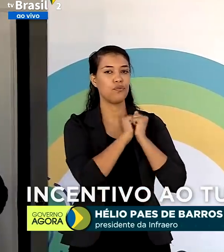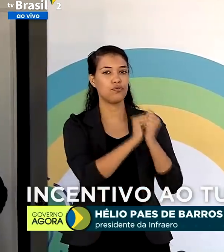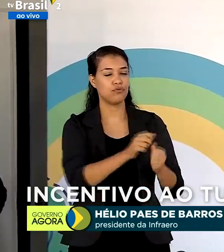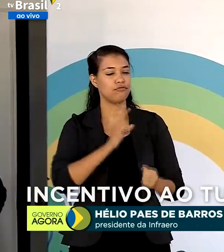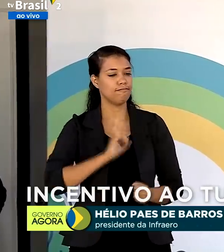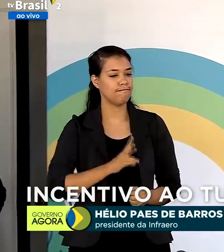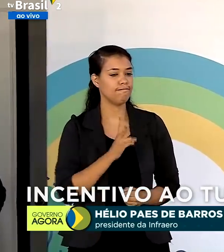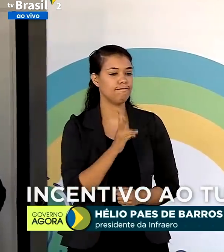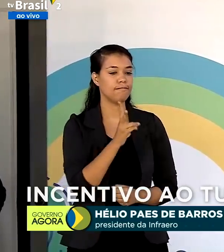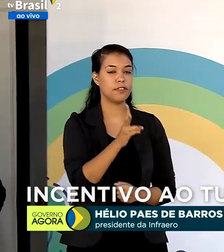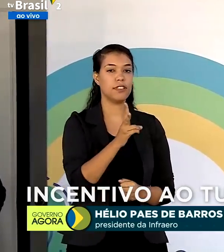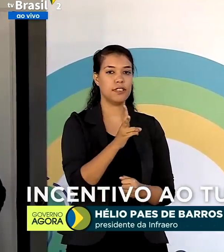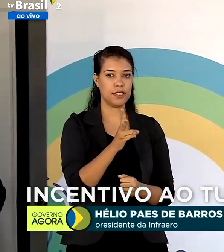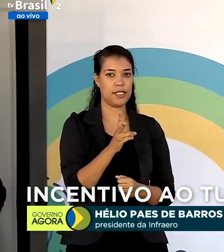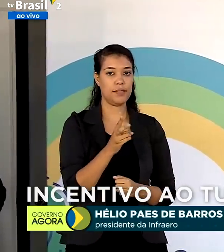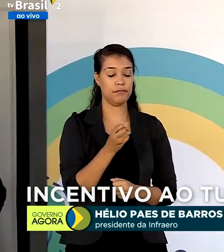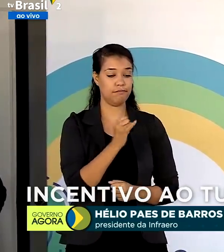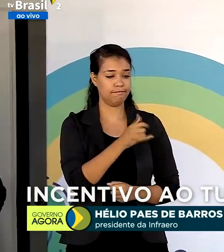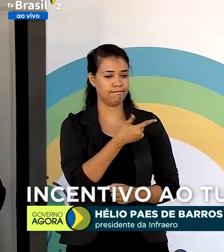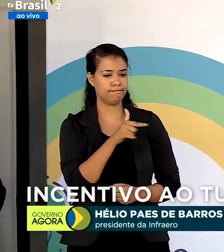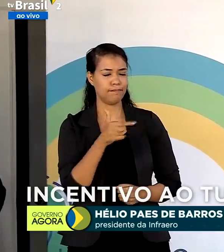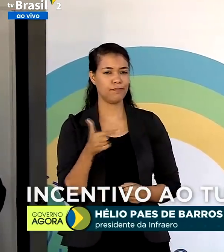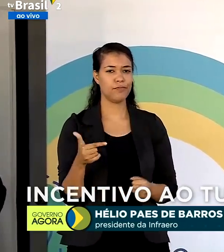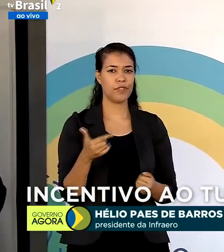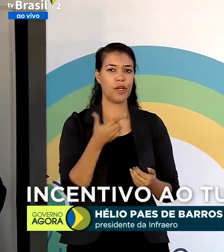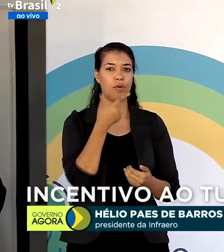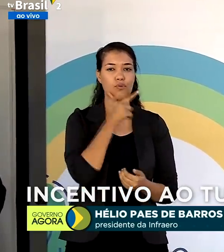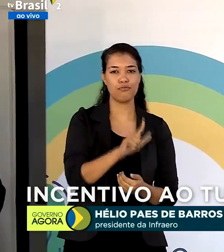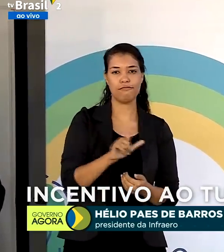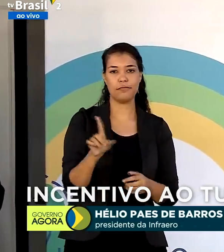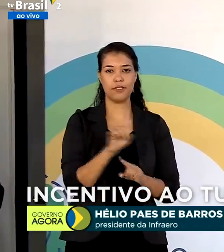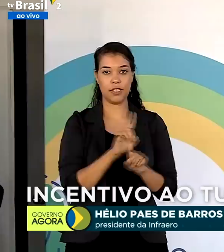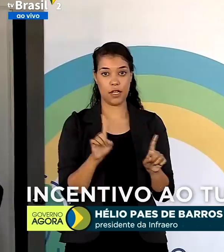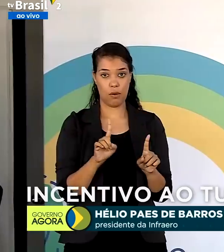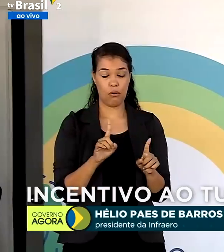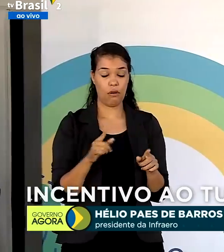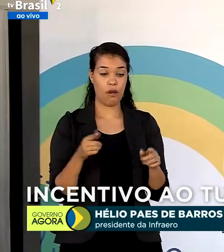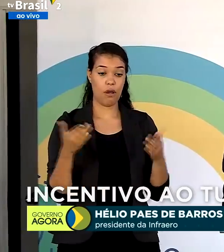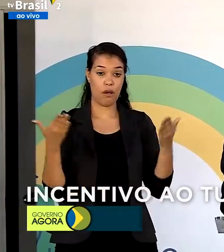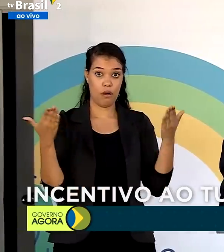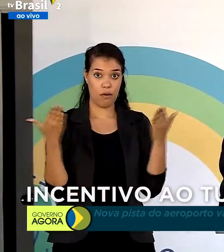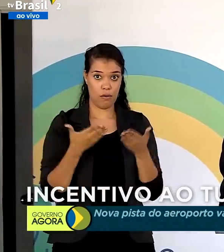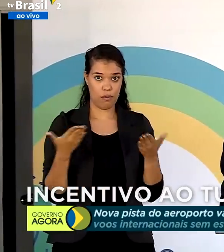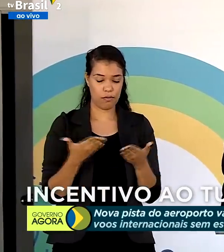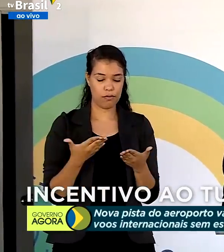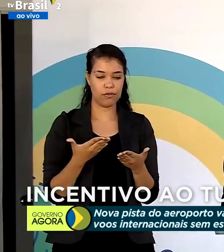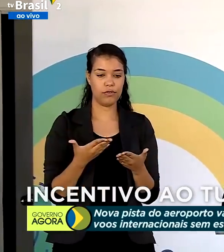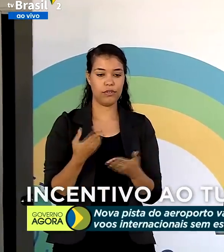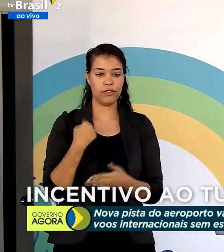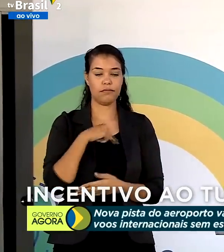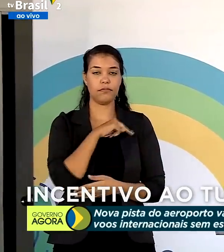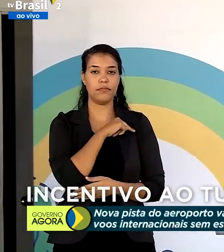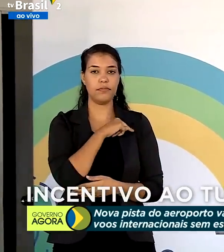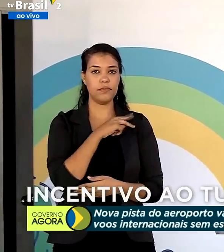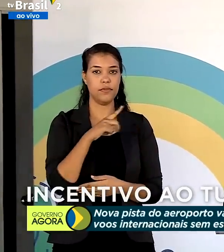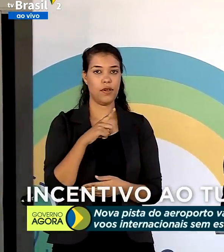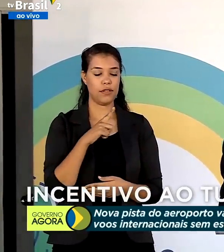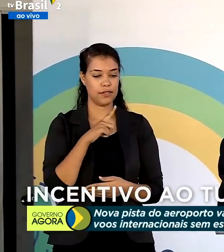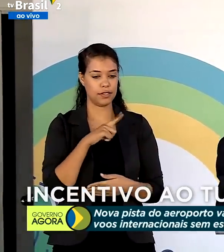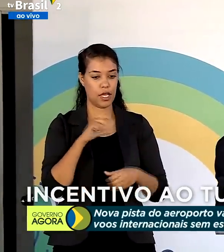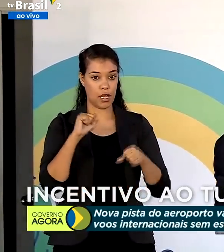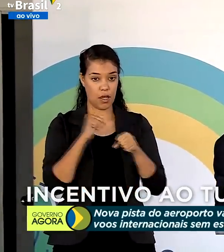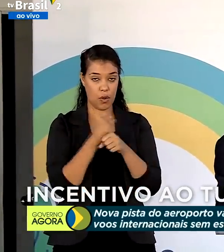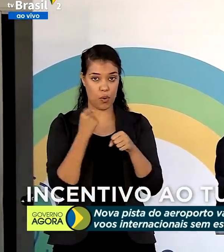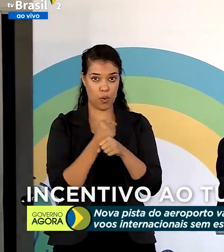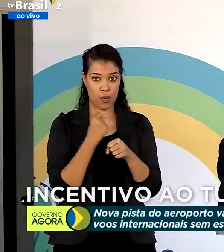qual nós não poderíamos ter vencido esses obstáculos. Para ser bastante prático, nós hoje construímos uma